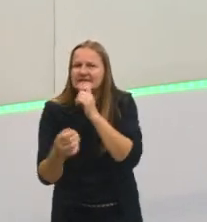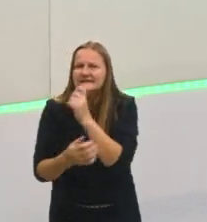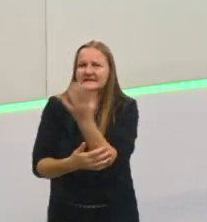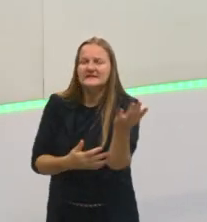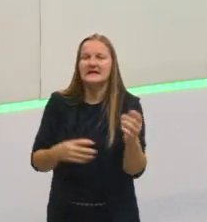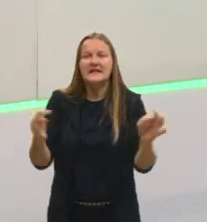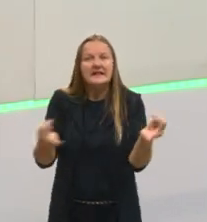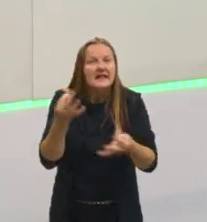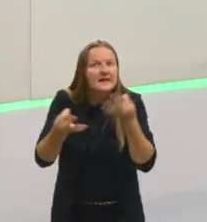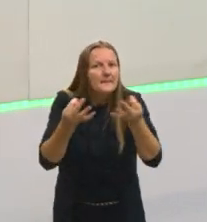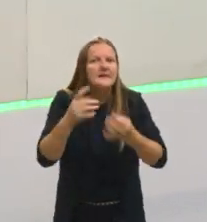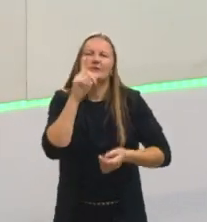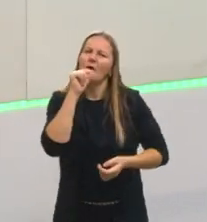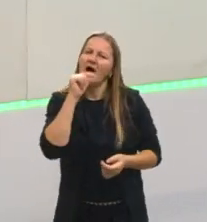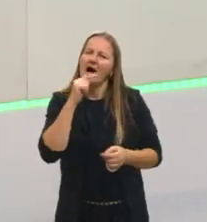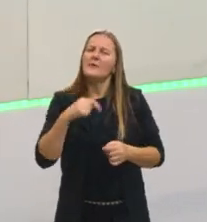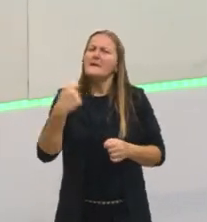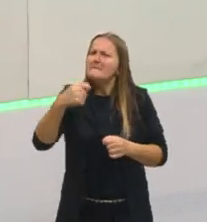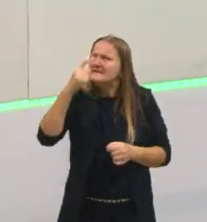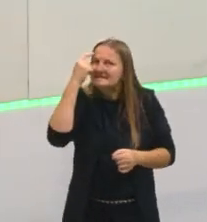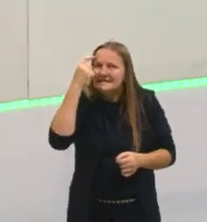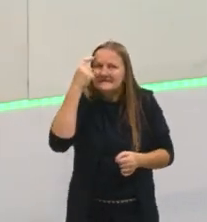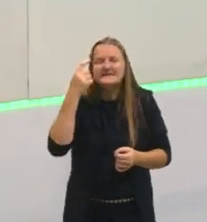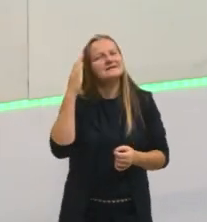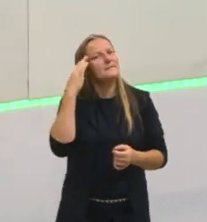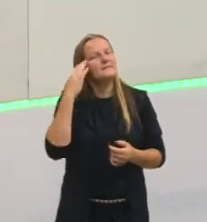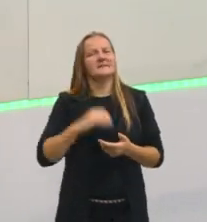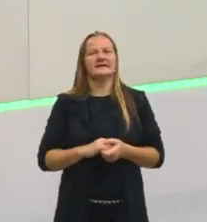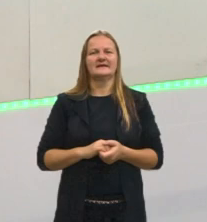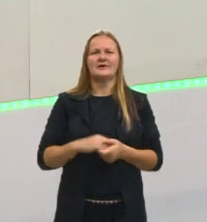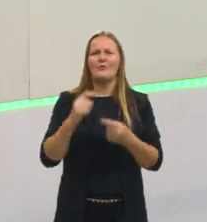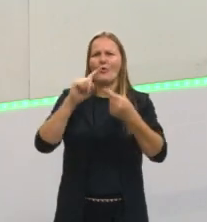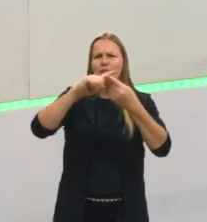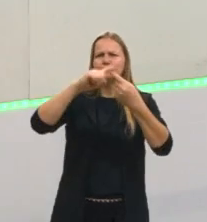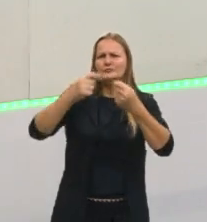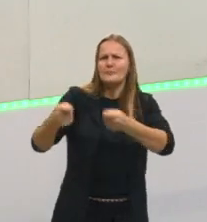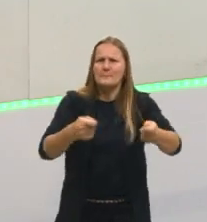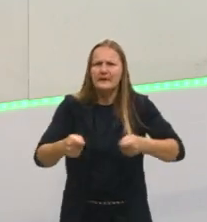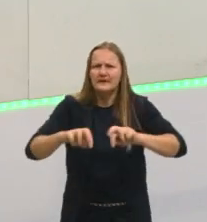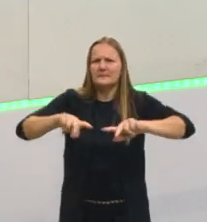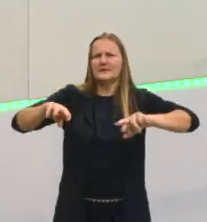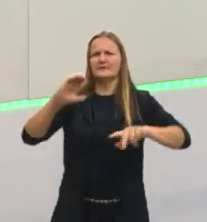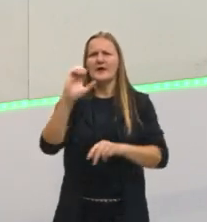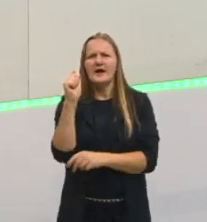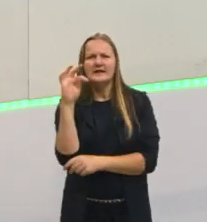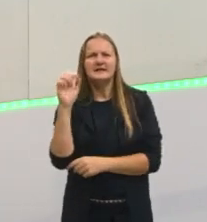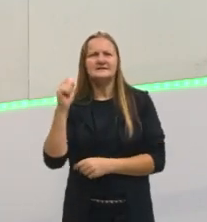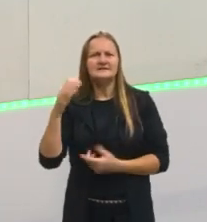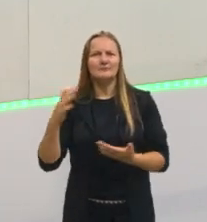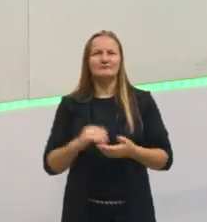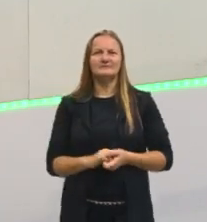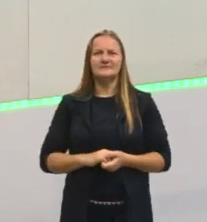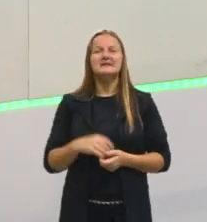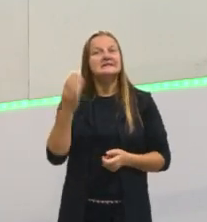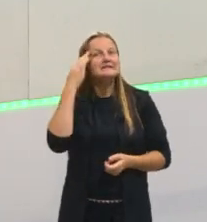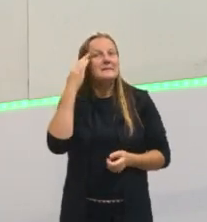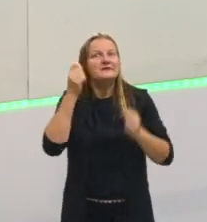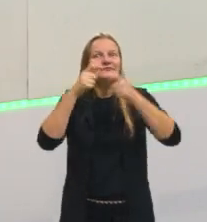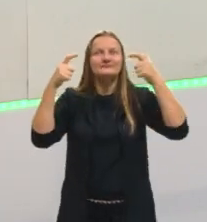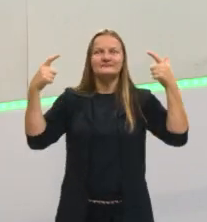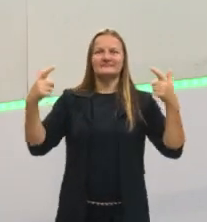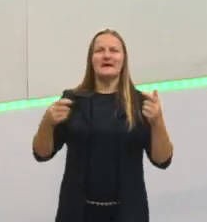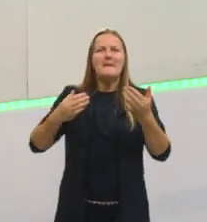Então, tem que entender o que é uma catação, o que é uma flotação, o que é um peneiramento. E, sabendo isso,